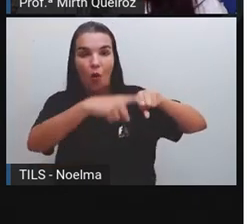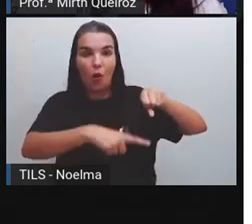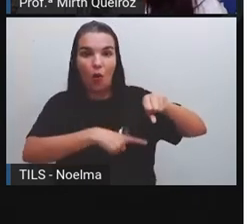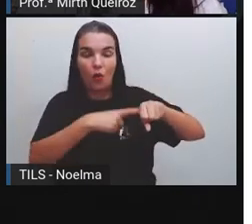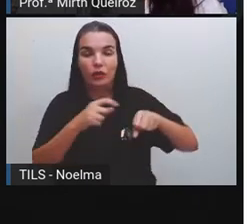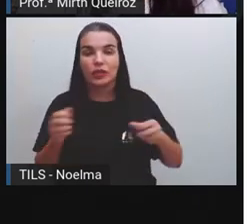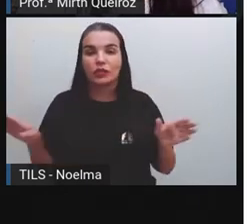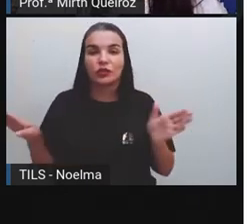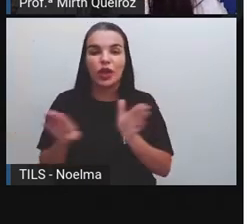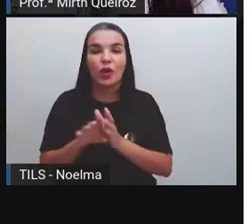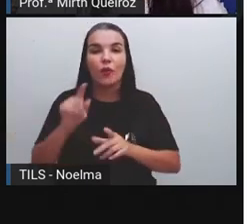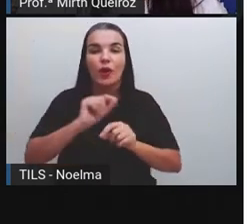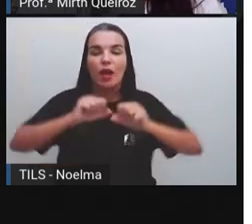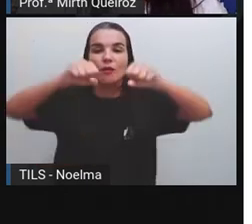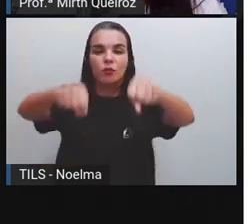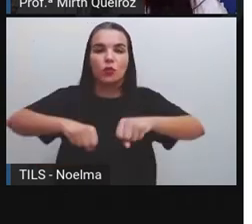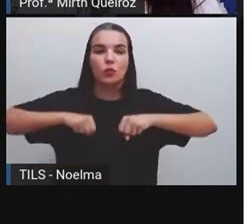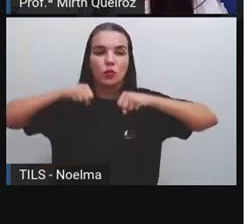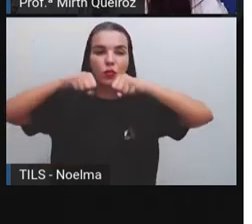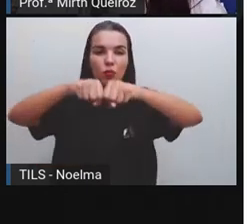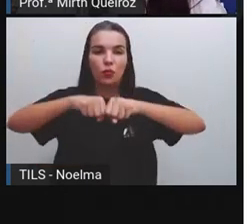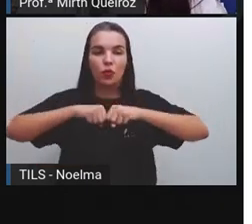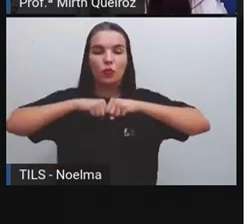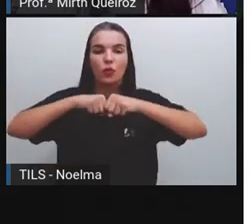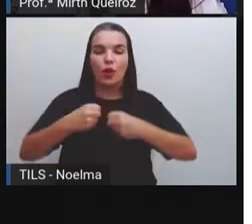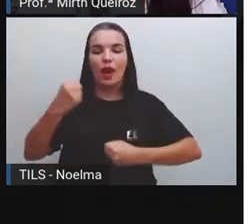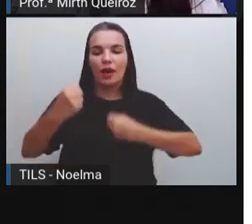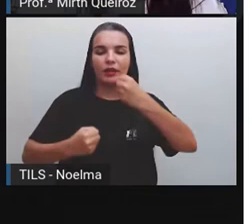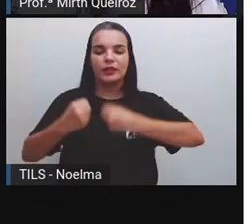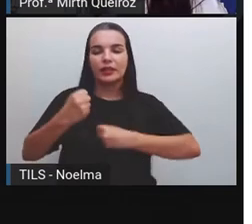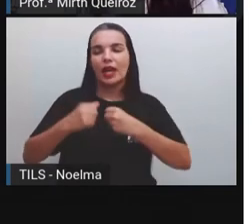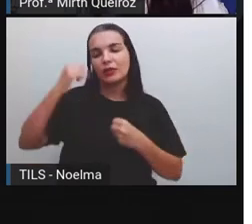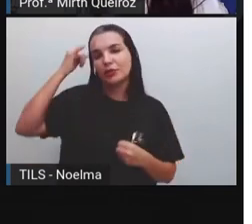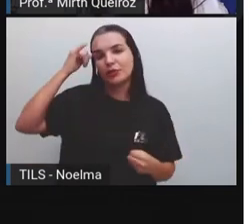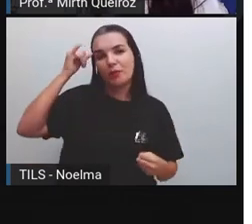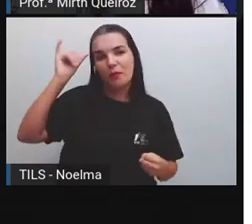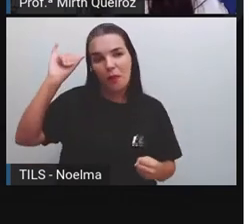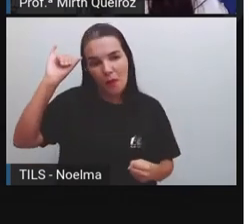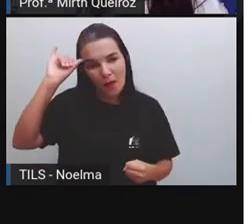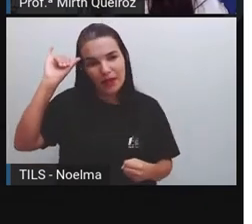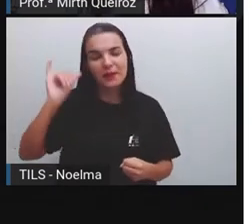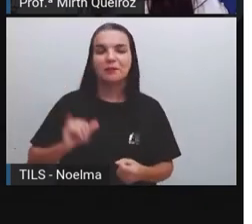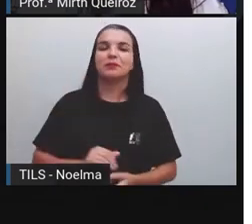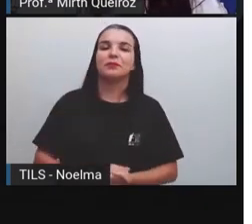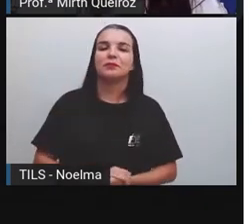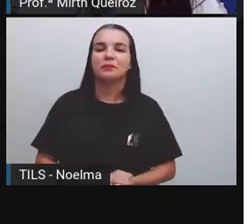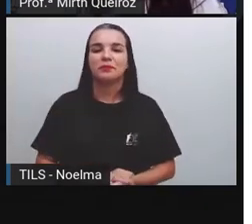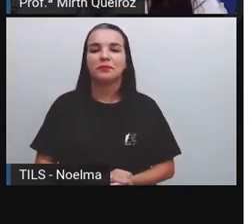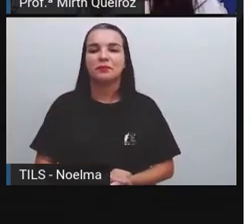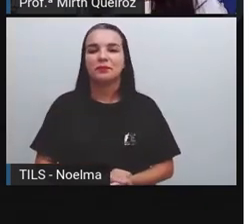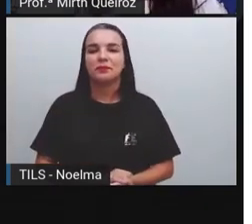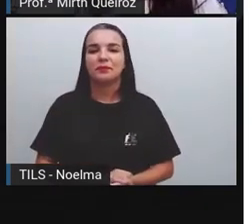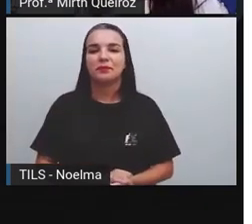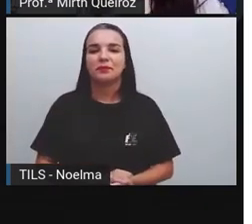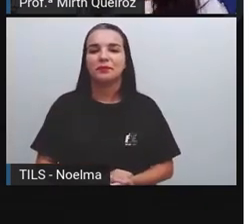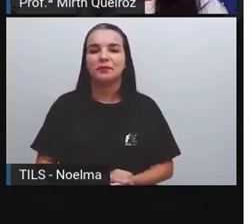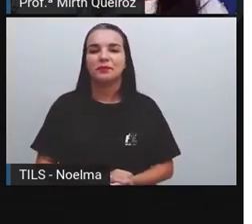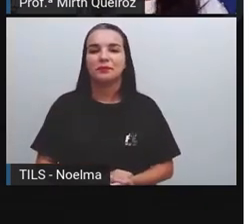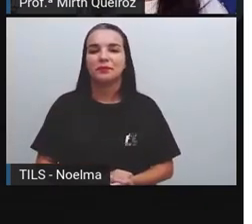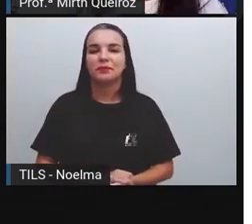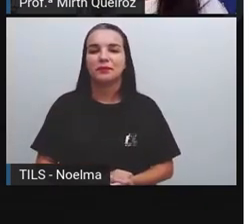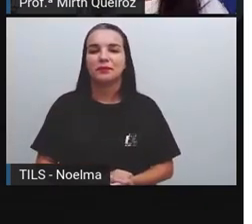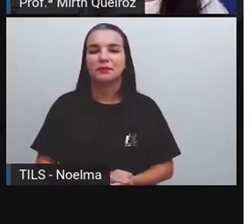as carroças, né? Os carros de bois, que a gente já tem aí com os bois aí, que já serve para levar uma quantidade